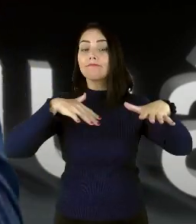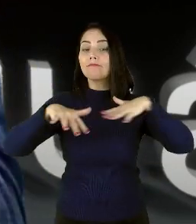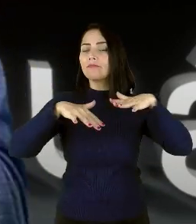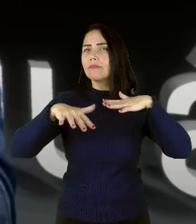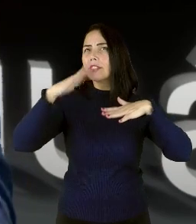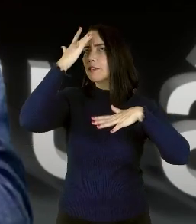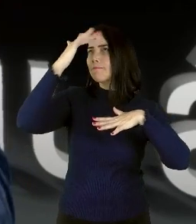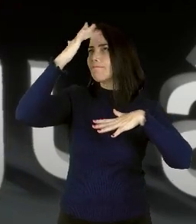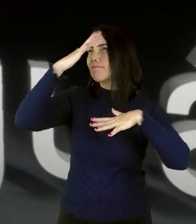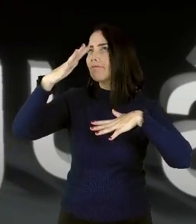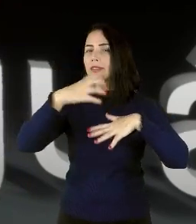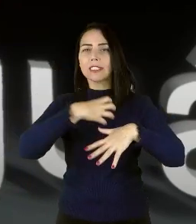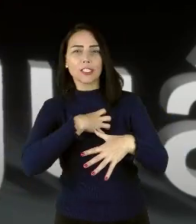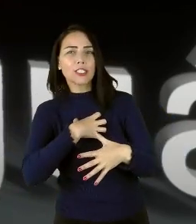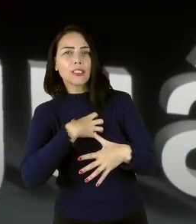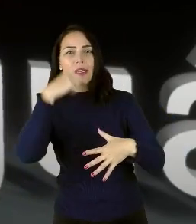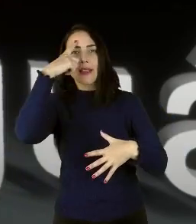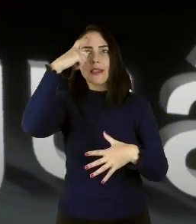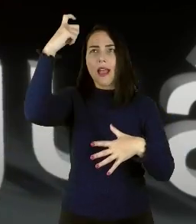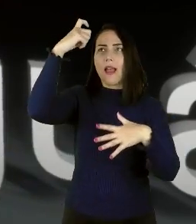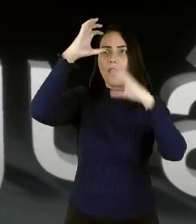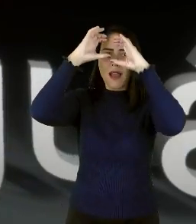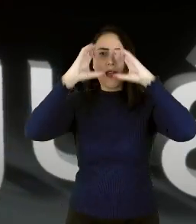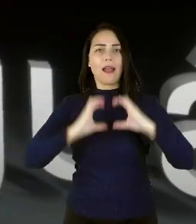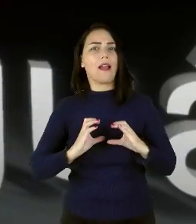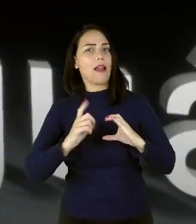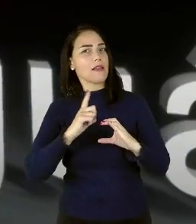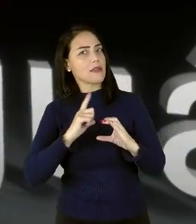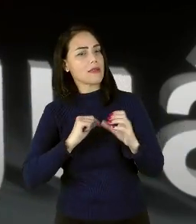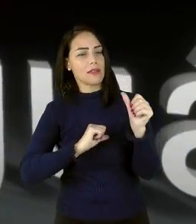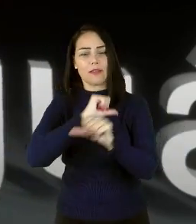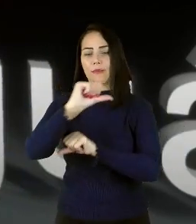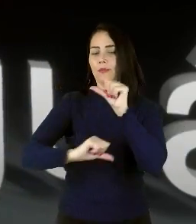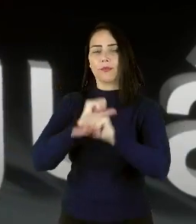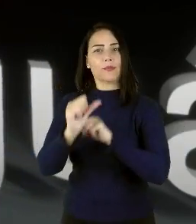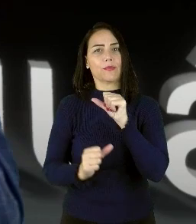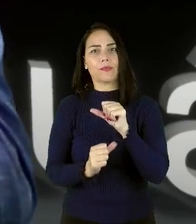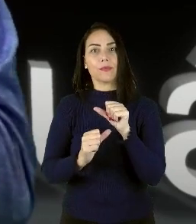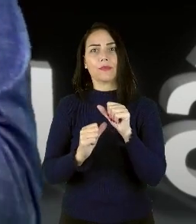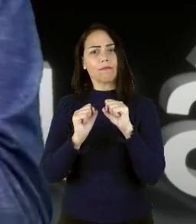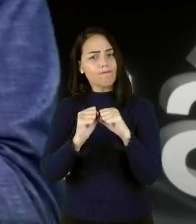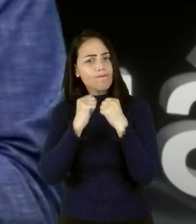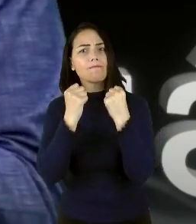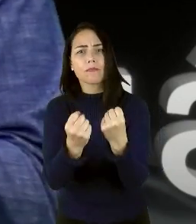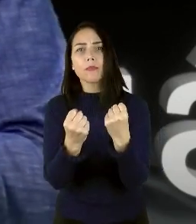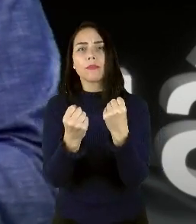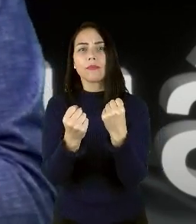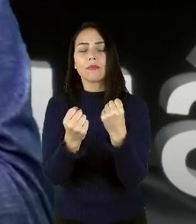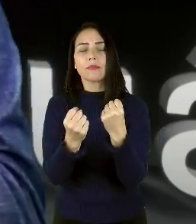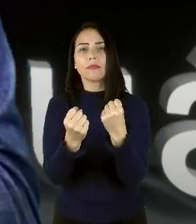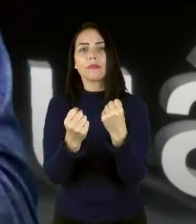Sentimentos, ideias, comportamentos que têm um curso modificado de forma tão abrupta